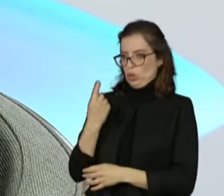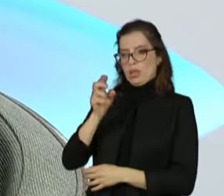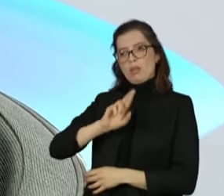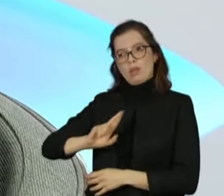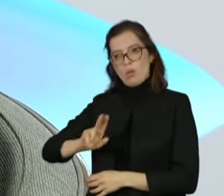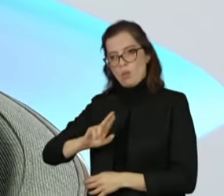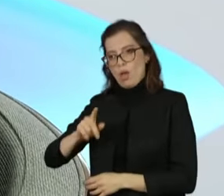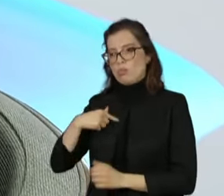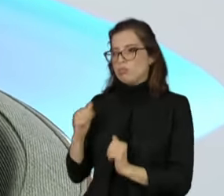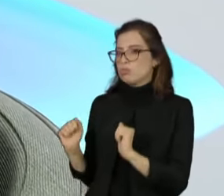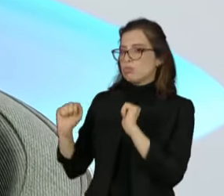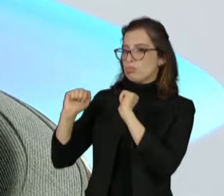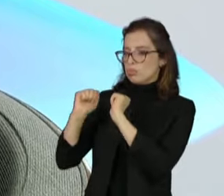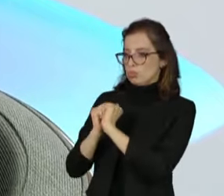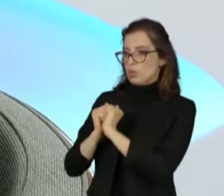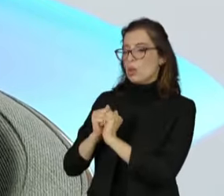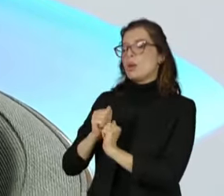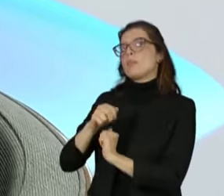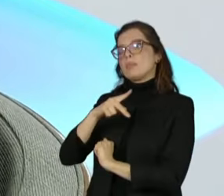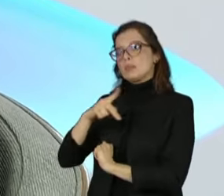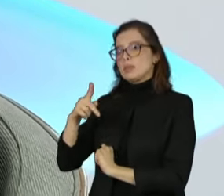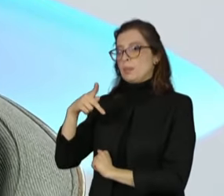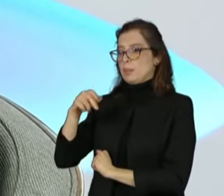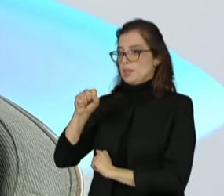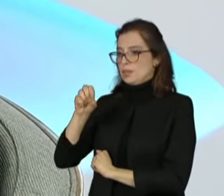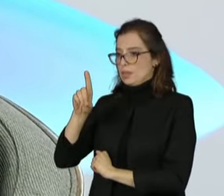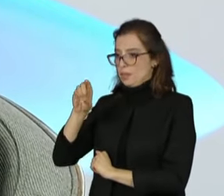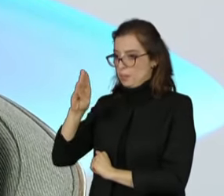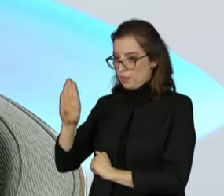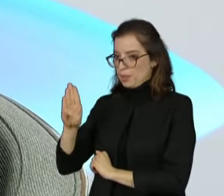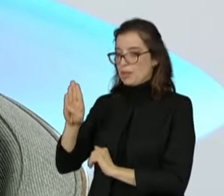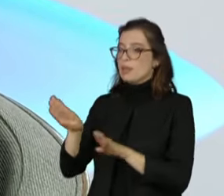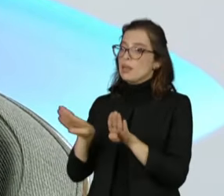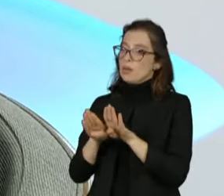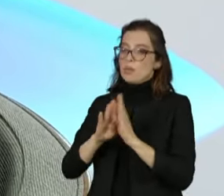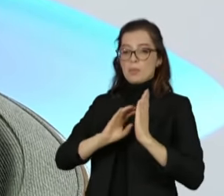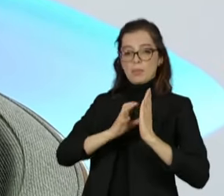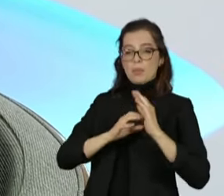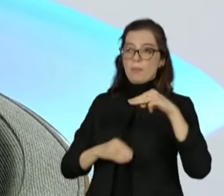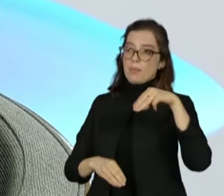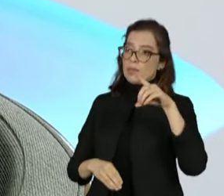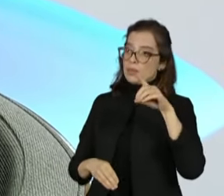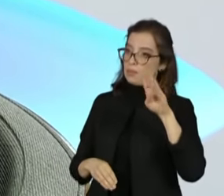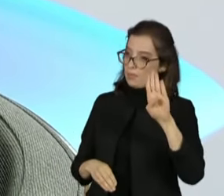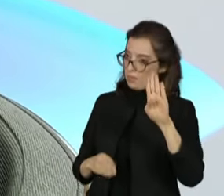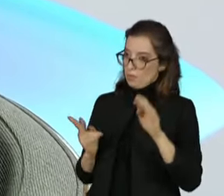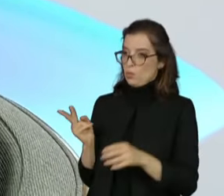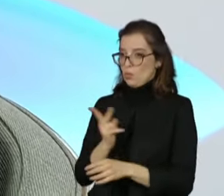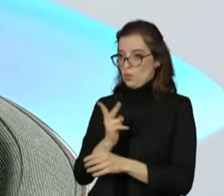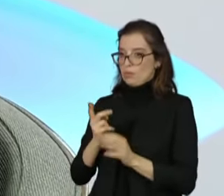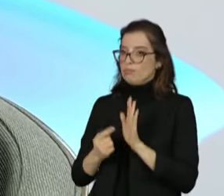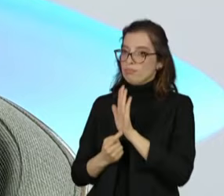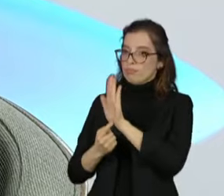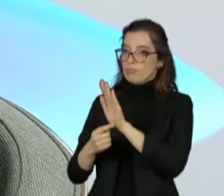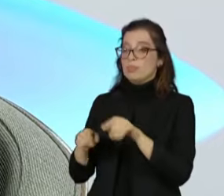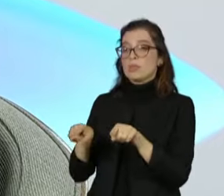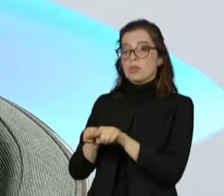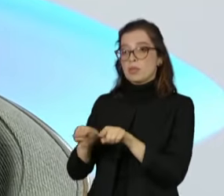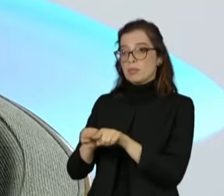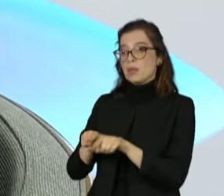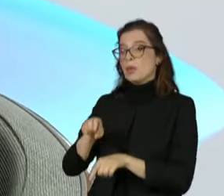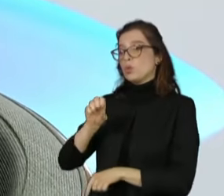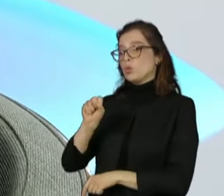e do MDB e também pela, já foi vereadora Sonia, representando o Cidadania. Estou acompanhada aqui,